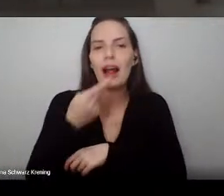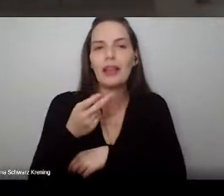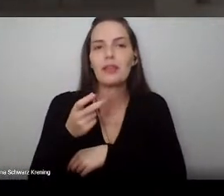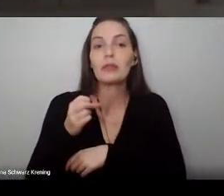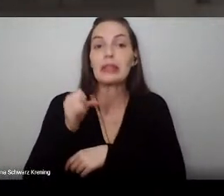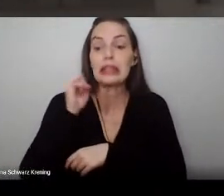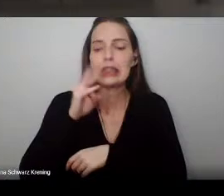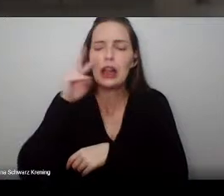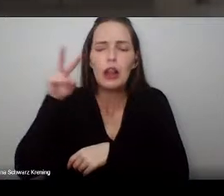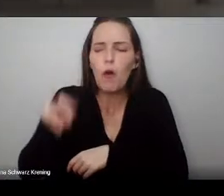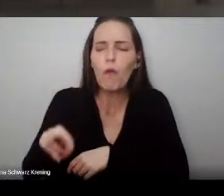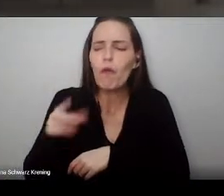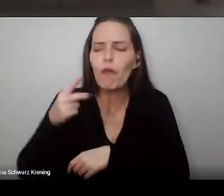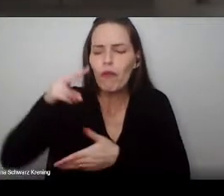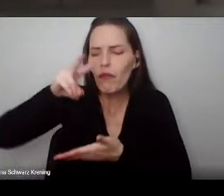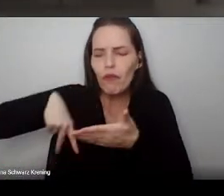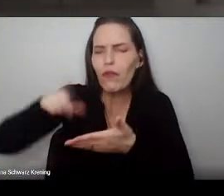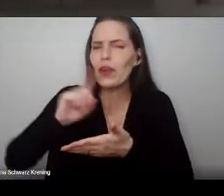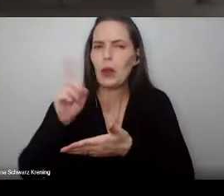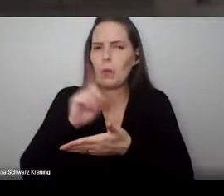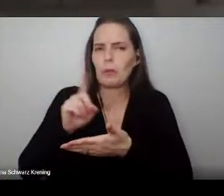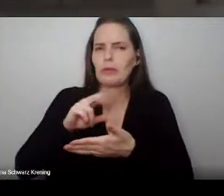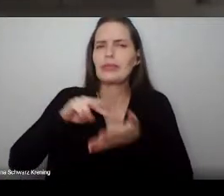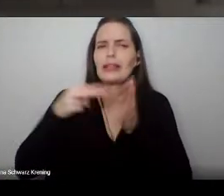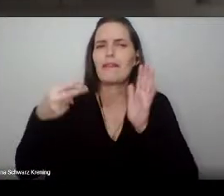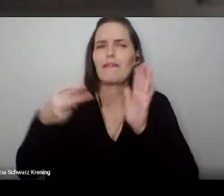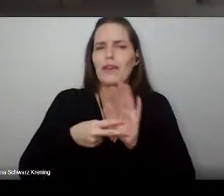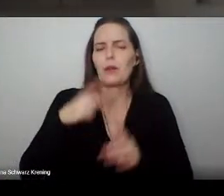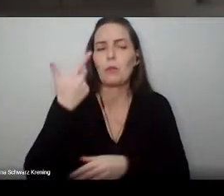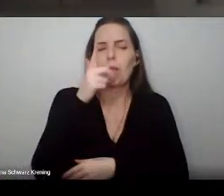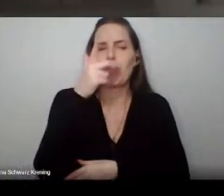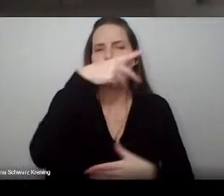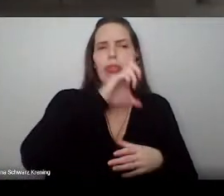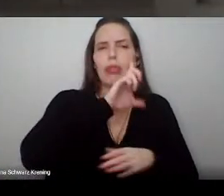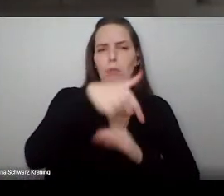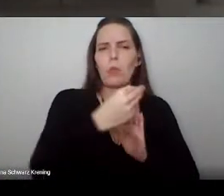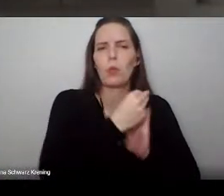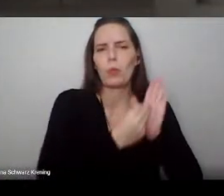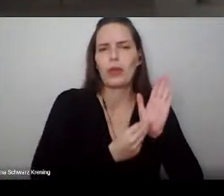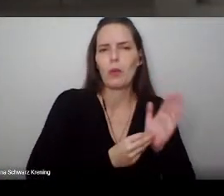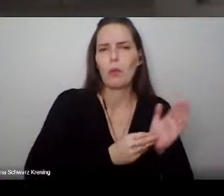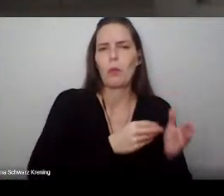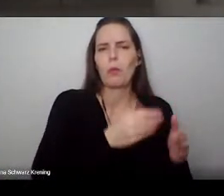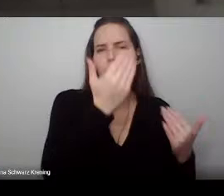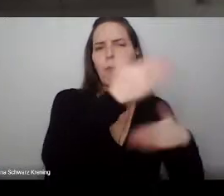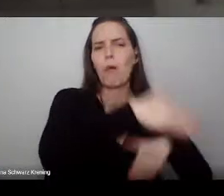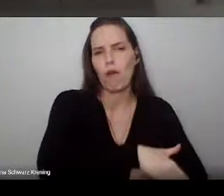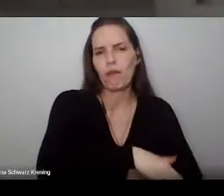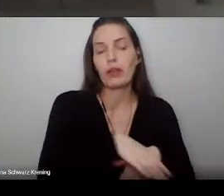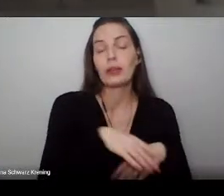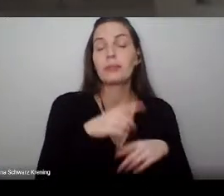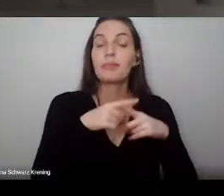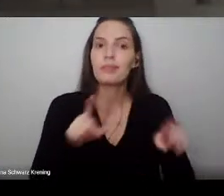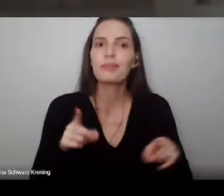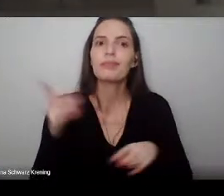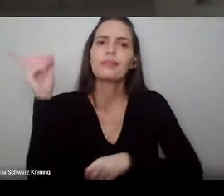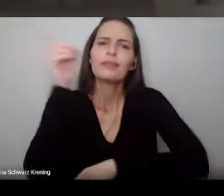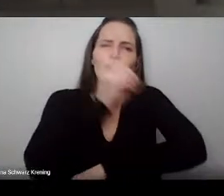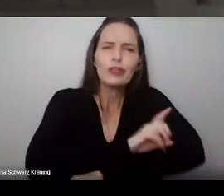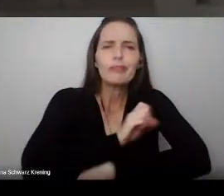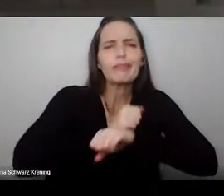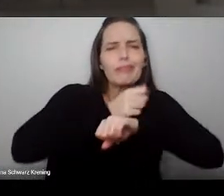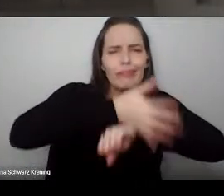tivemos frustrações, noites mal dormidas, algumas olheiras e algumas brigas. Mas também tivemos muitos momentos bons, peças e confraternizações